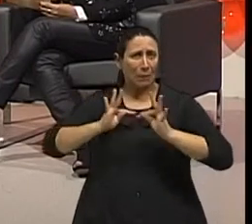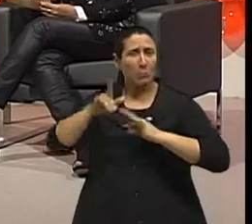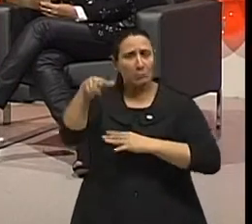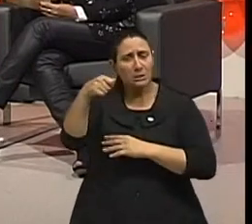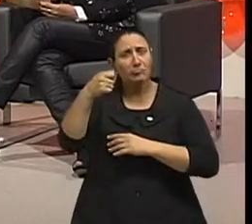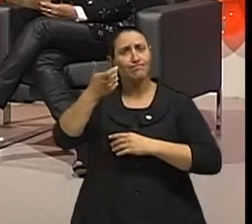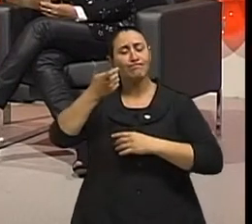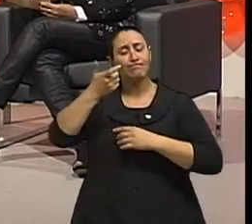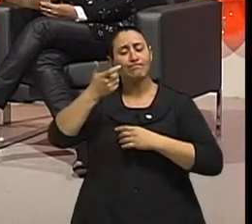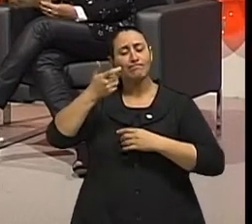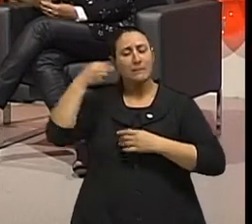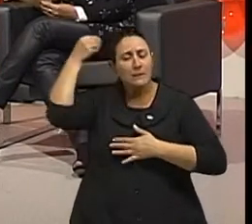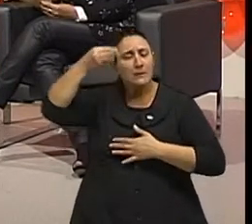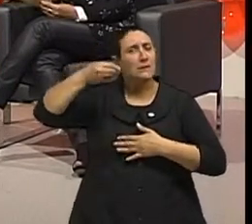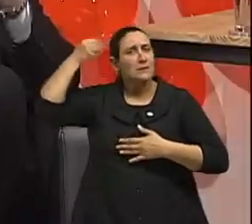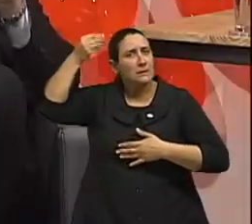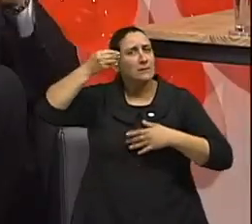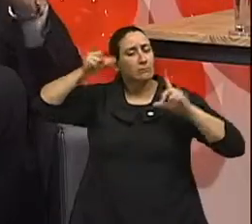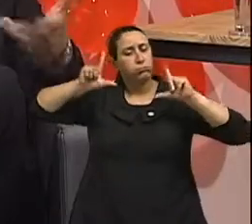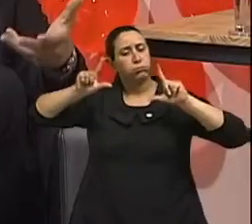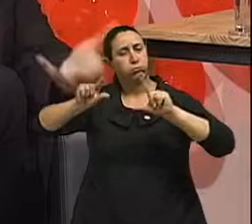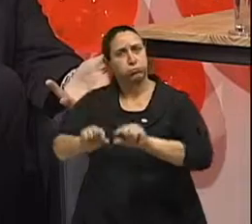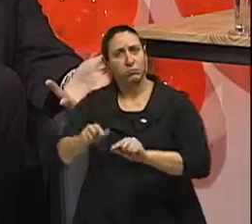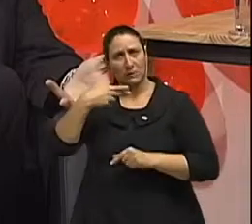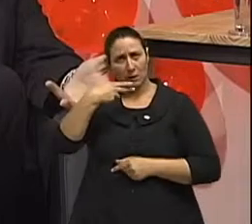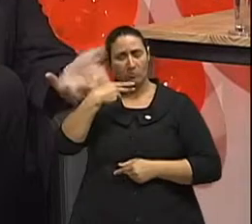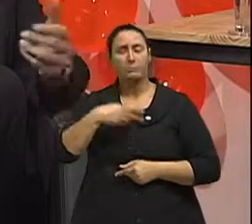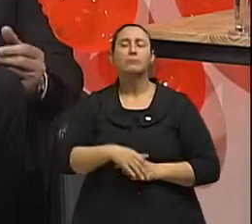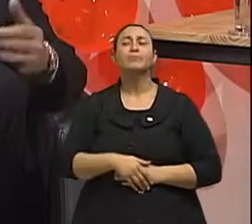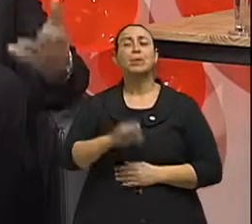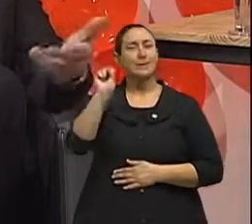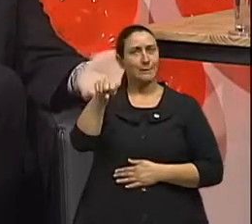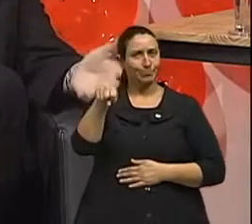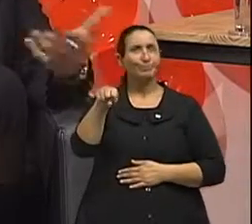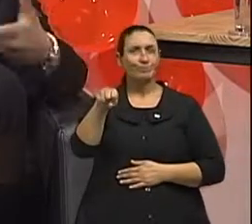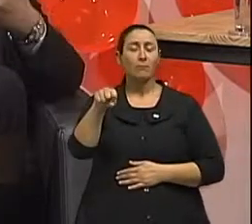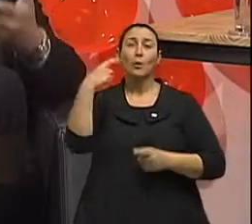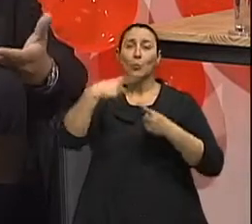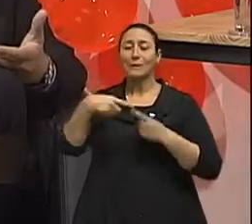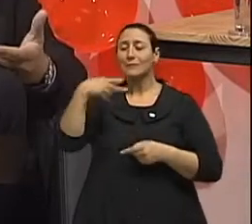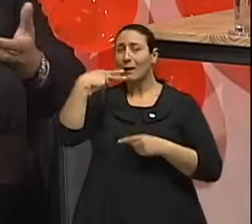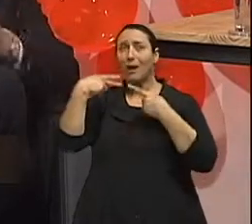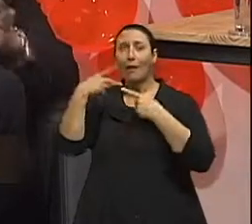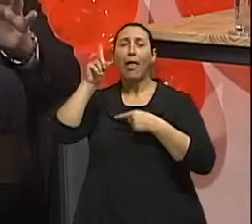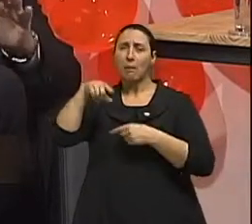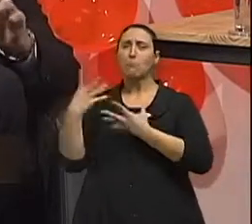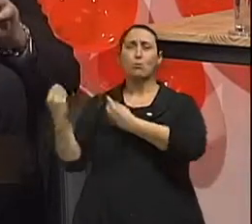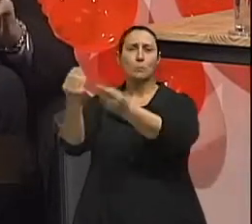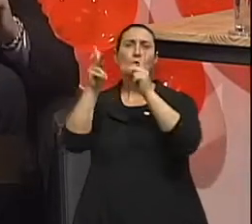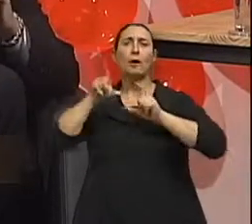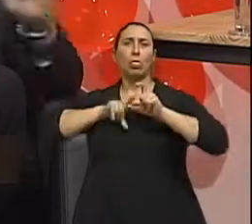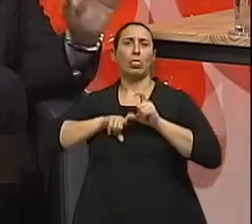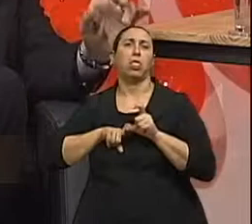verdade, sim. A resposta é sim. Nós temos que entender que são dependentes químicos de uma droga lícita, mas são dependentes químicos. A maioria das